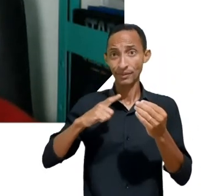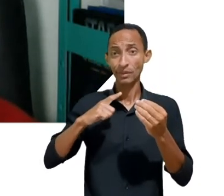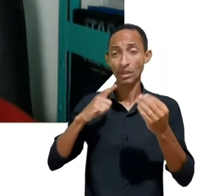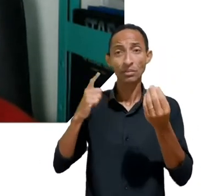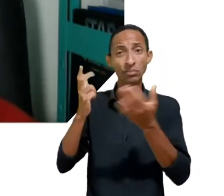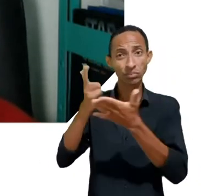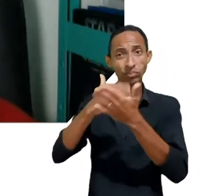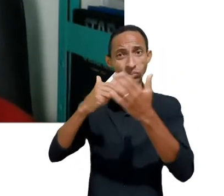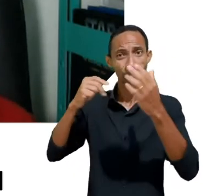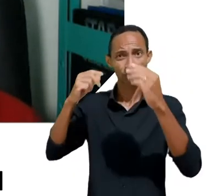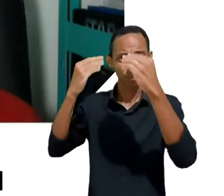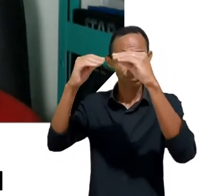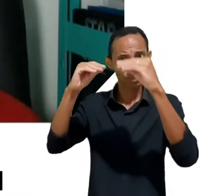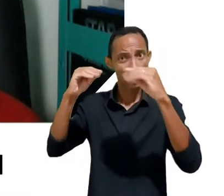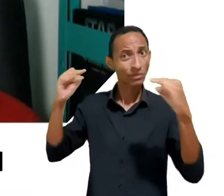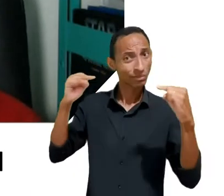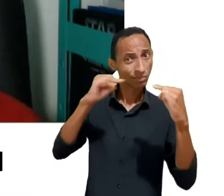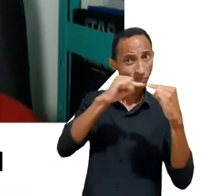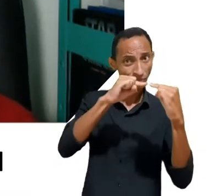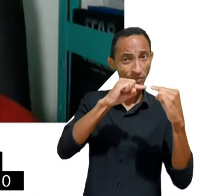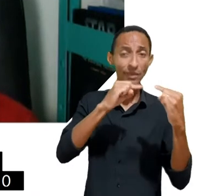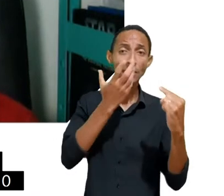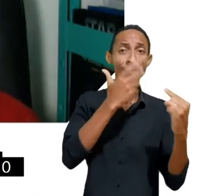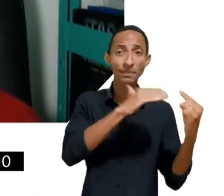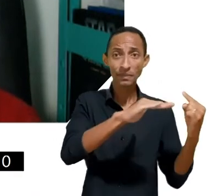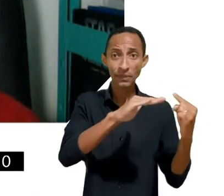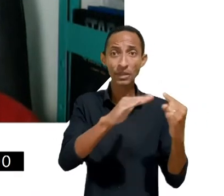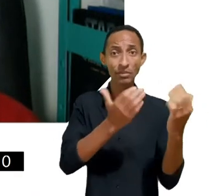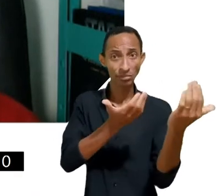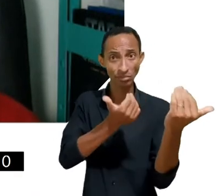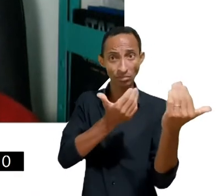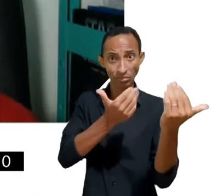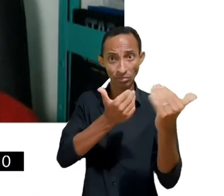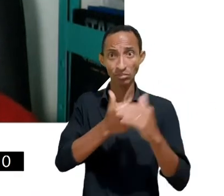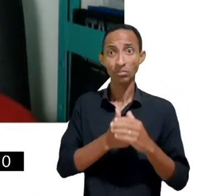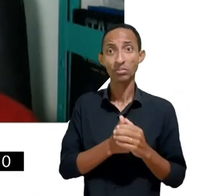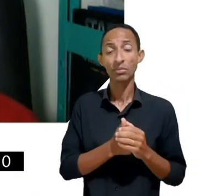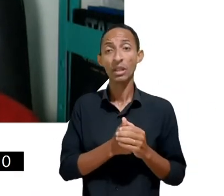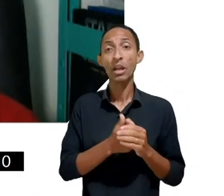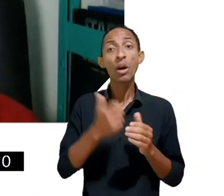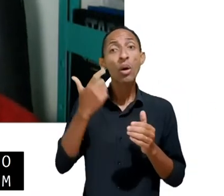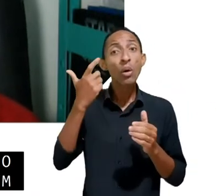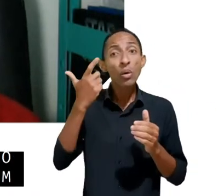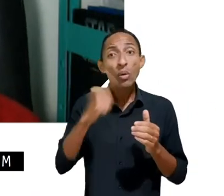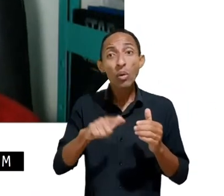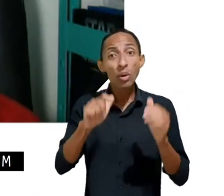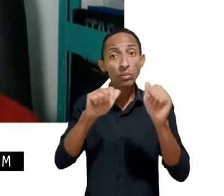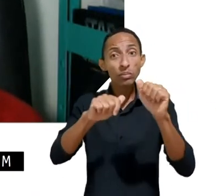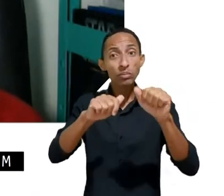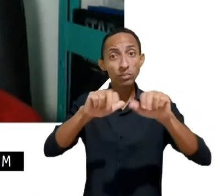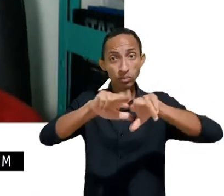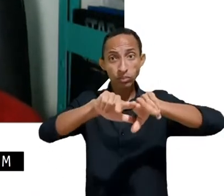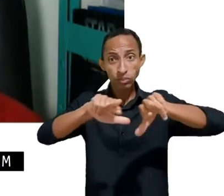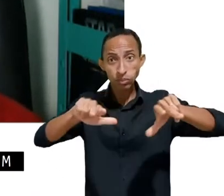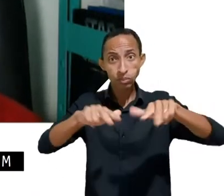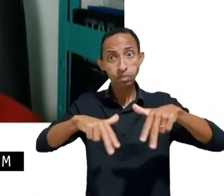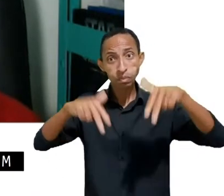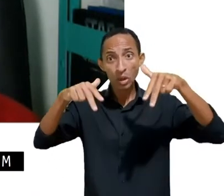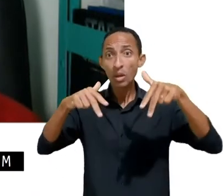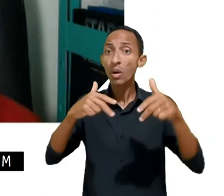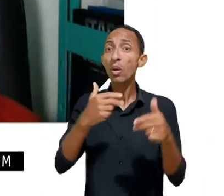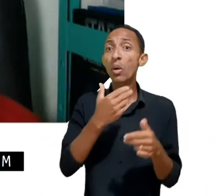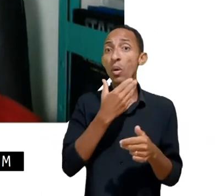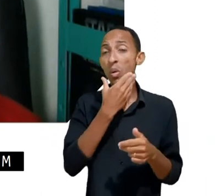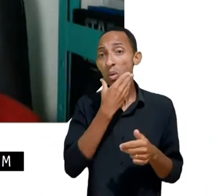crianças e dos adolescentes. Em relação a gênero, homens e mulheres tendem a ter uma